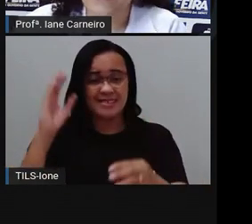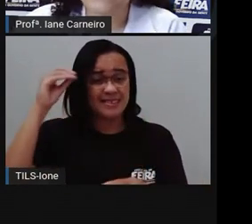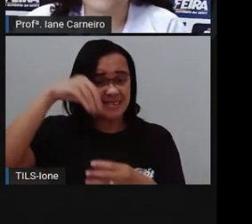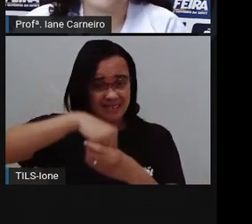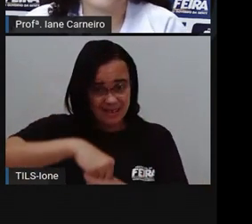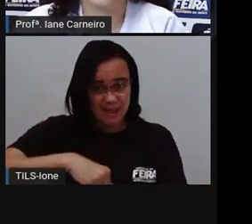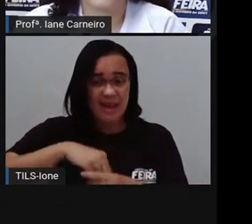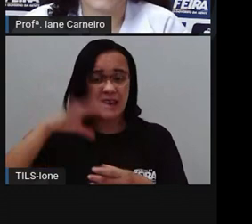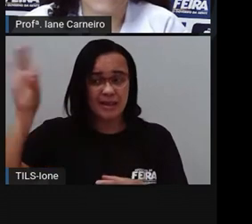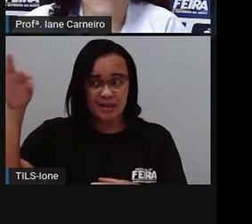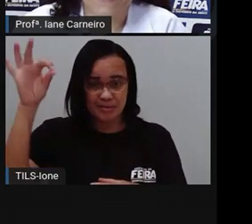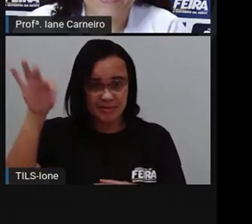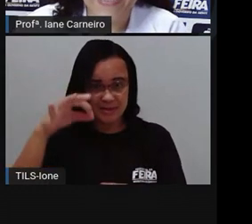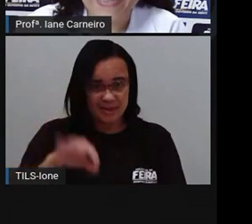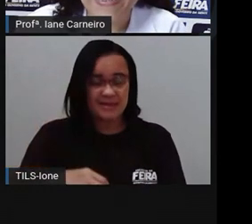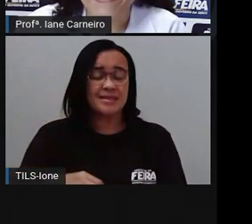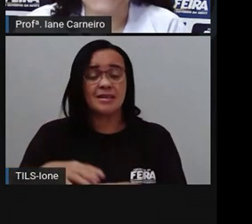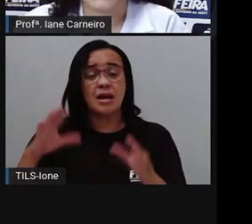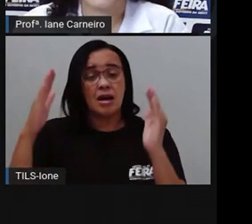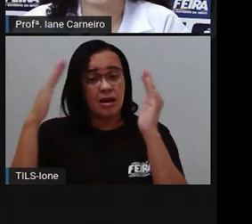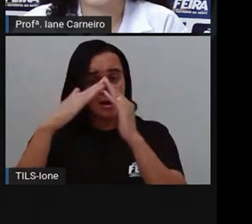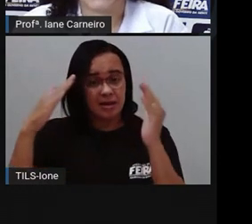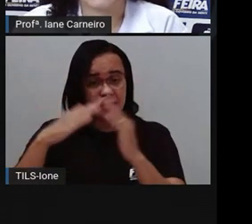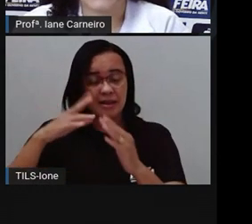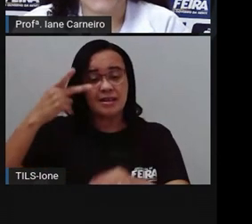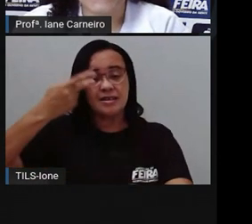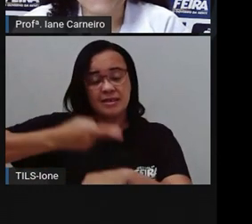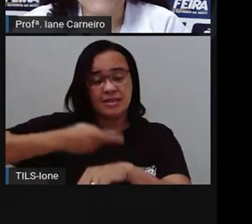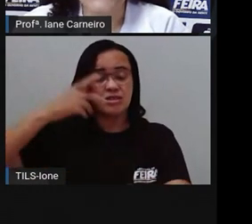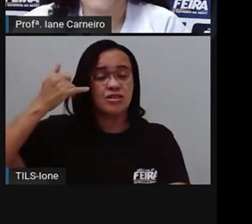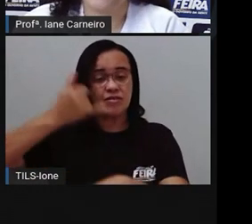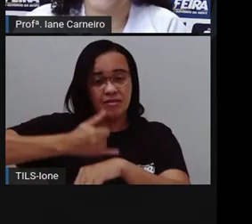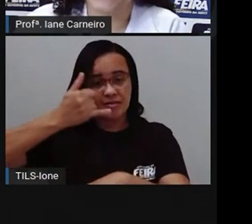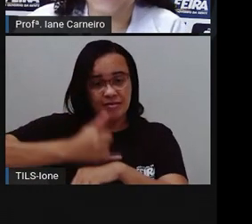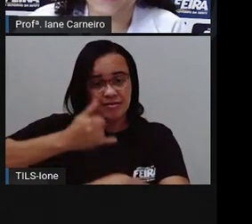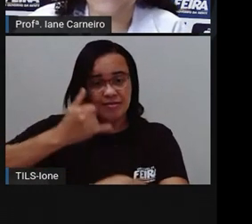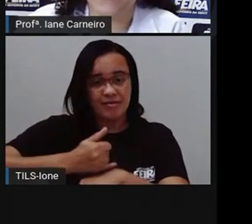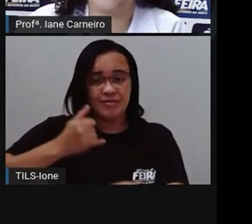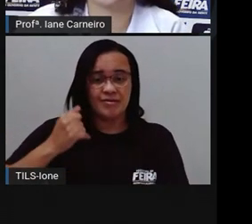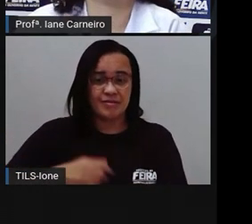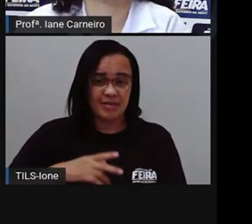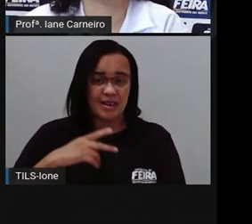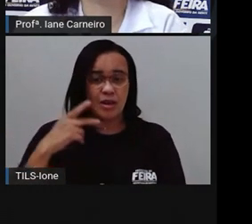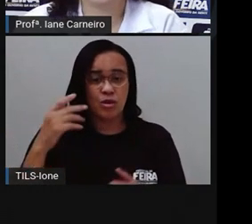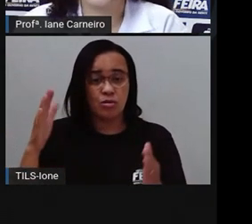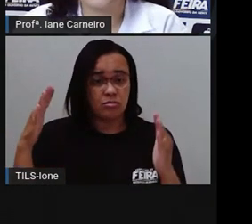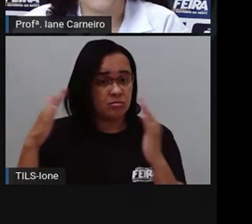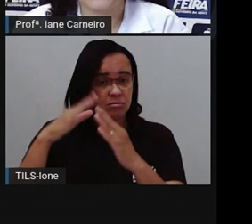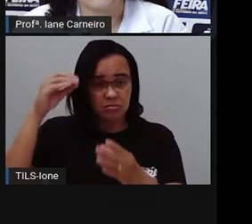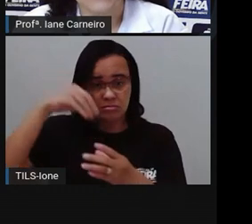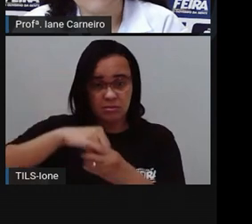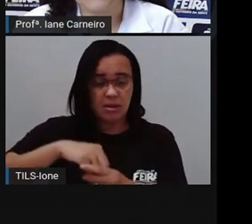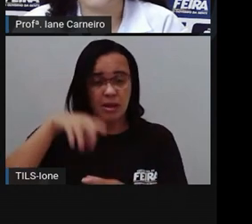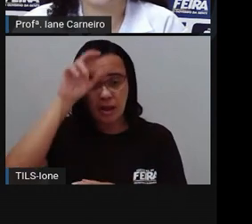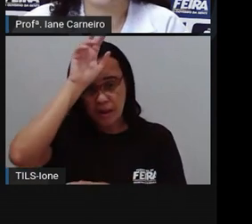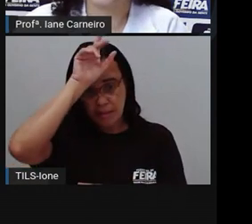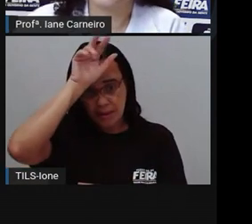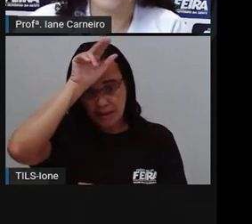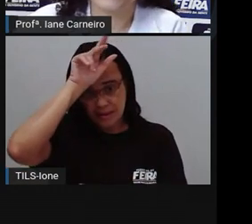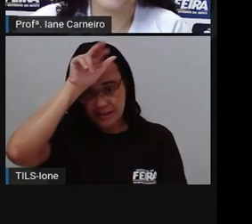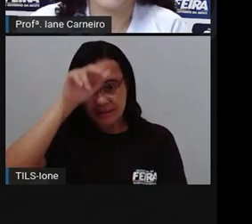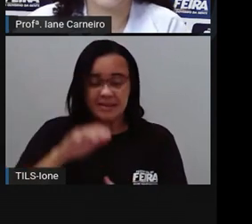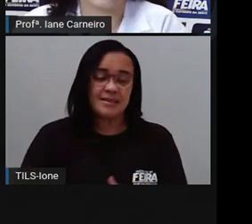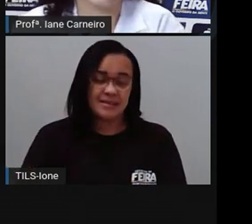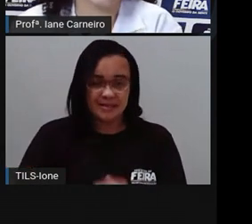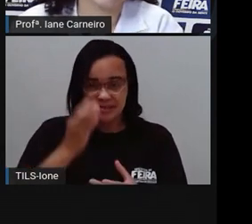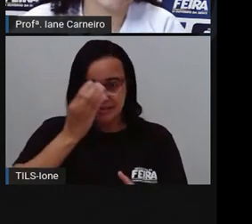é de lata, quem mora nela é a barata. Essa casa é elegante, quem mora nela é o elefante. E descobri, de repente, que não